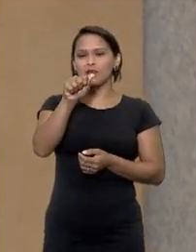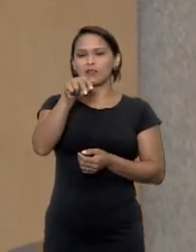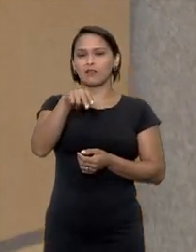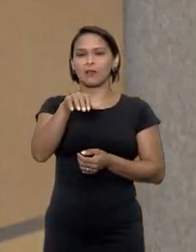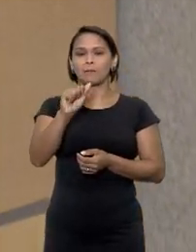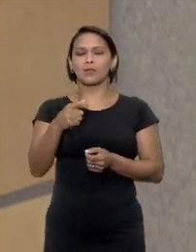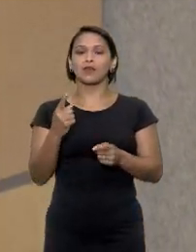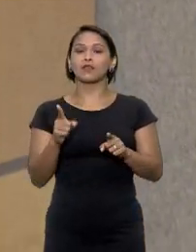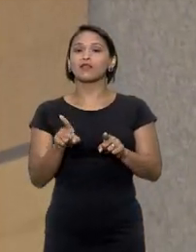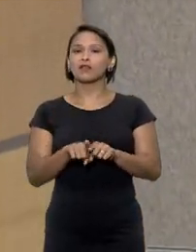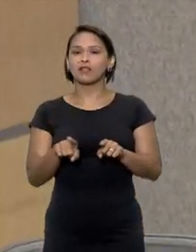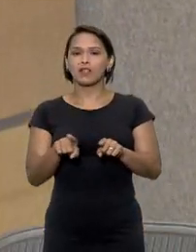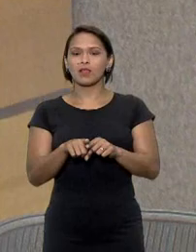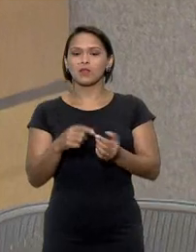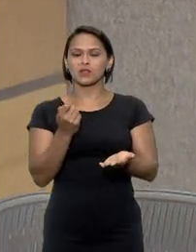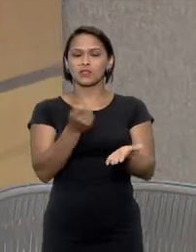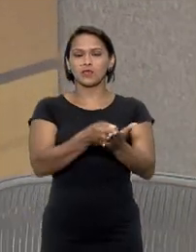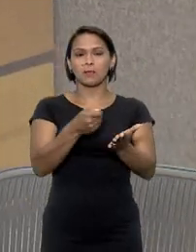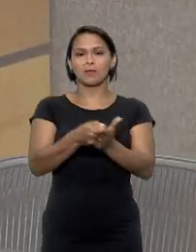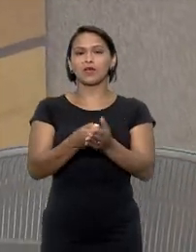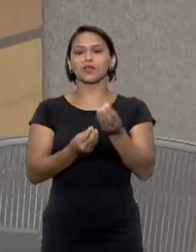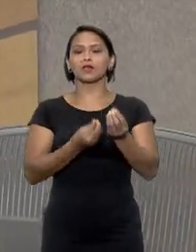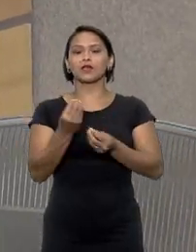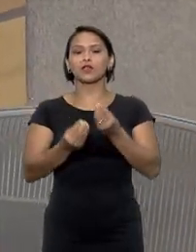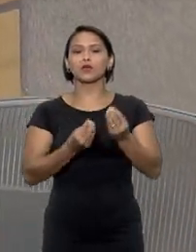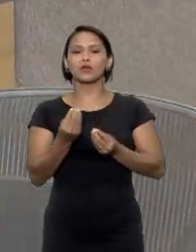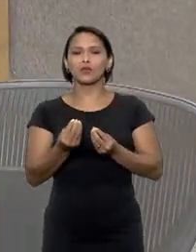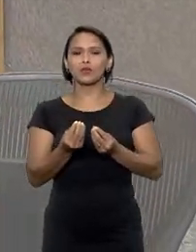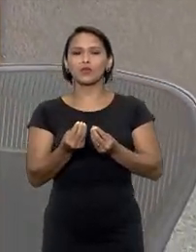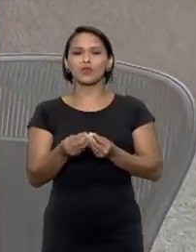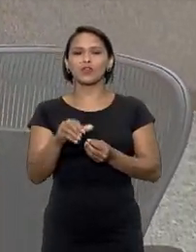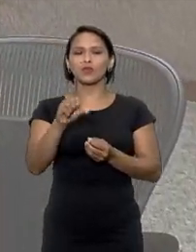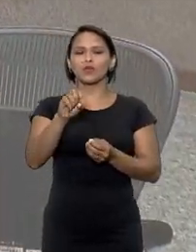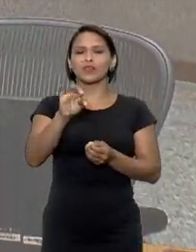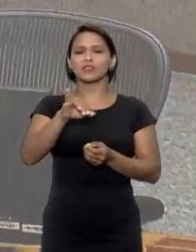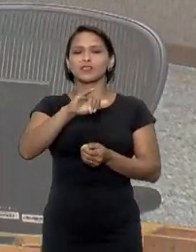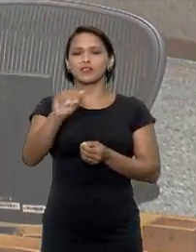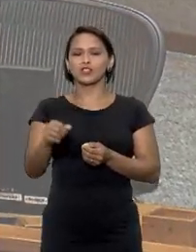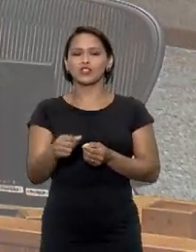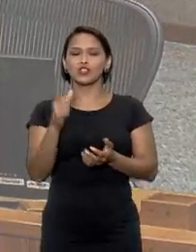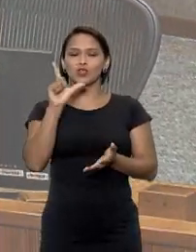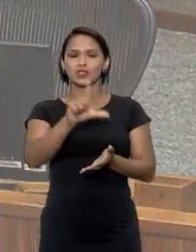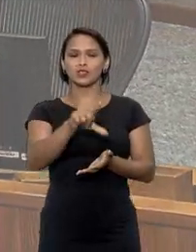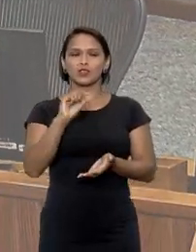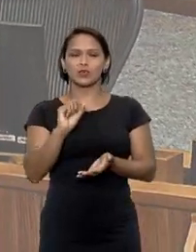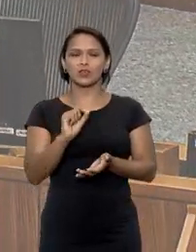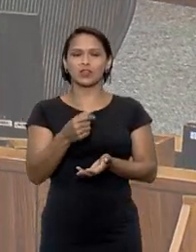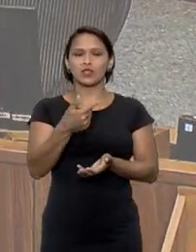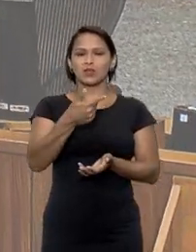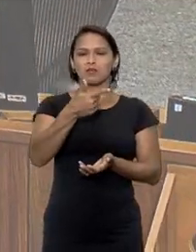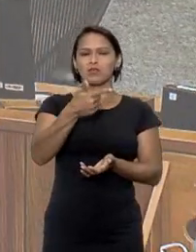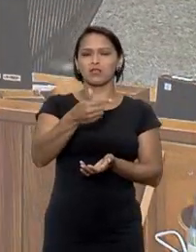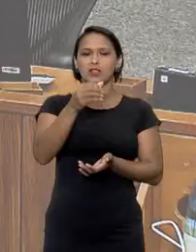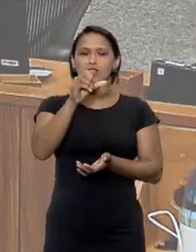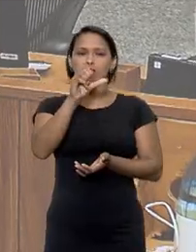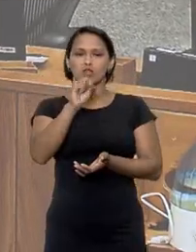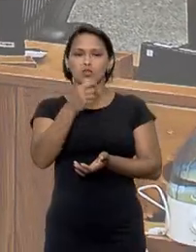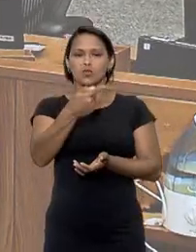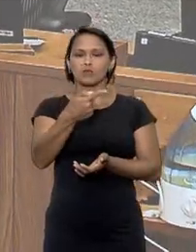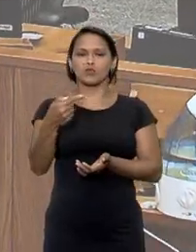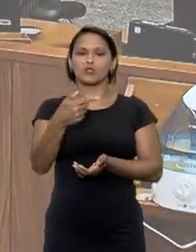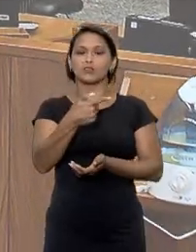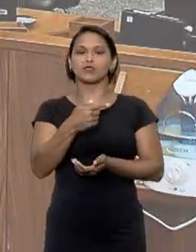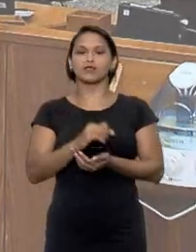vir na forma de indenizações como ficou decidido pelo Superior Tribunal de Justiça em 2017 quando os